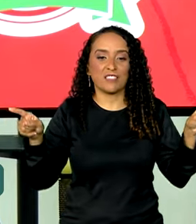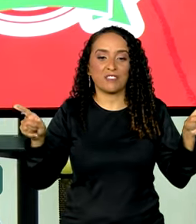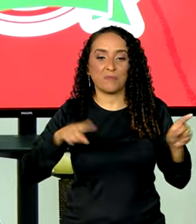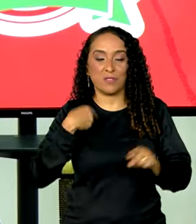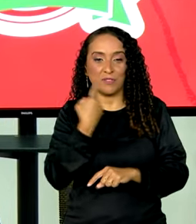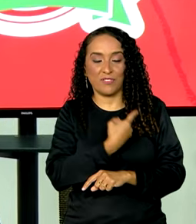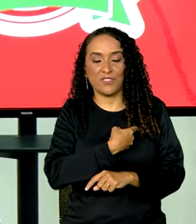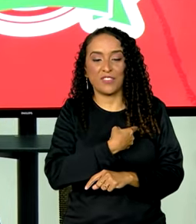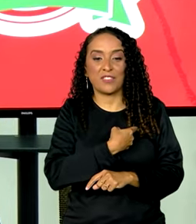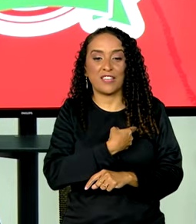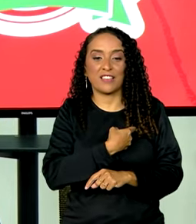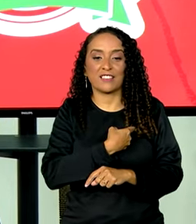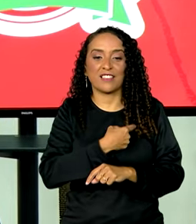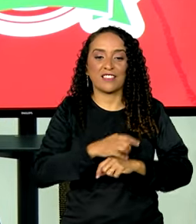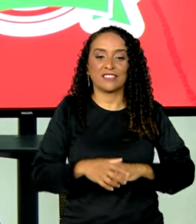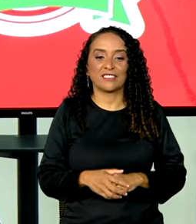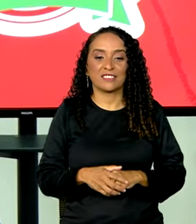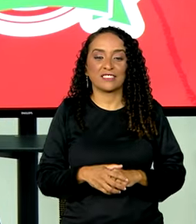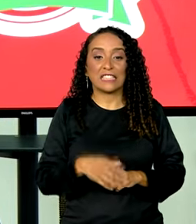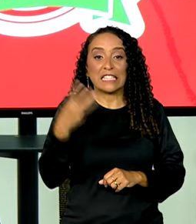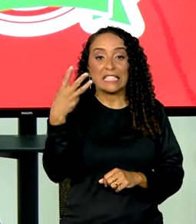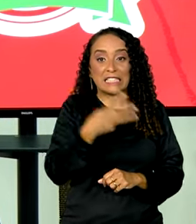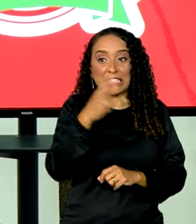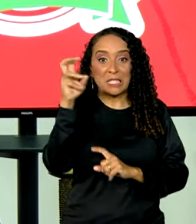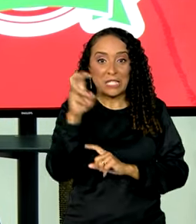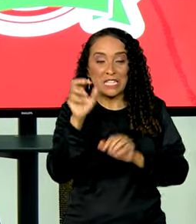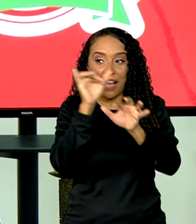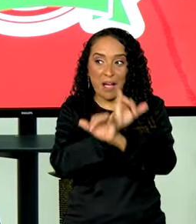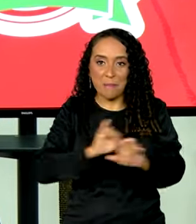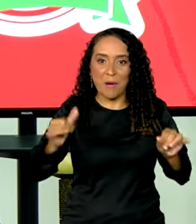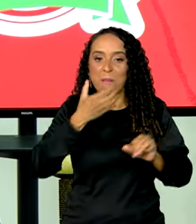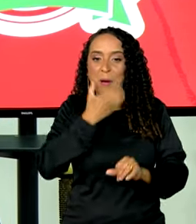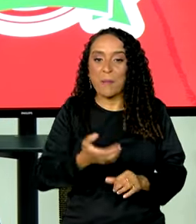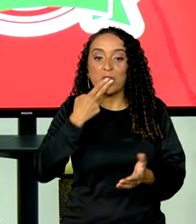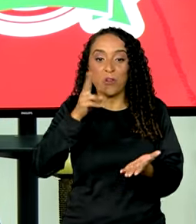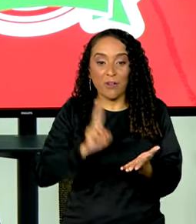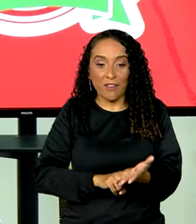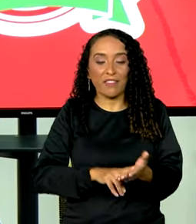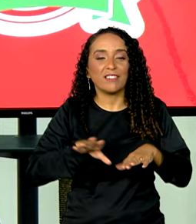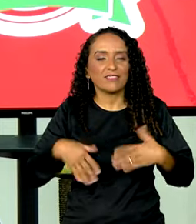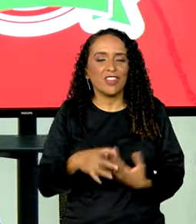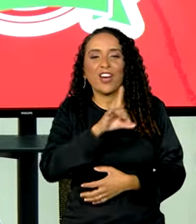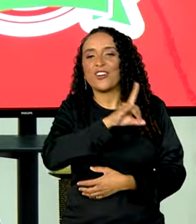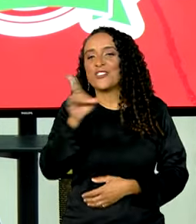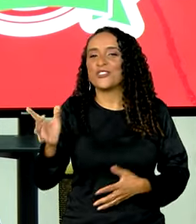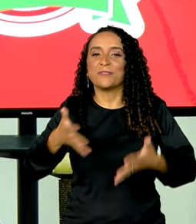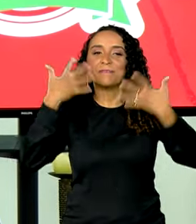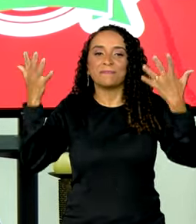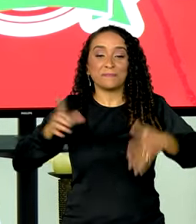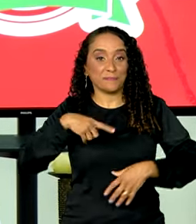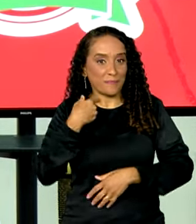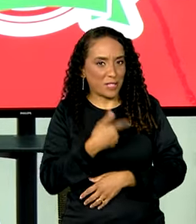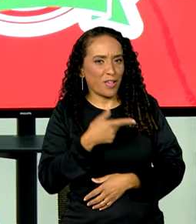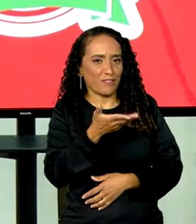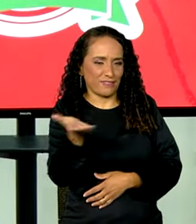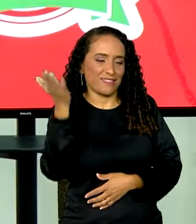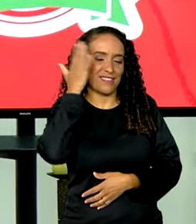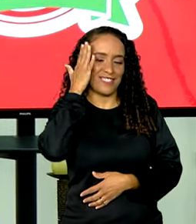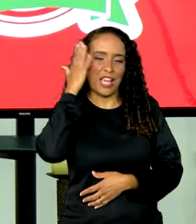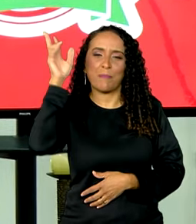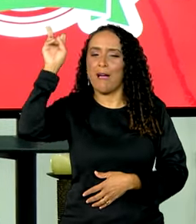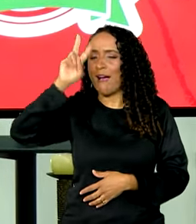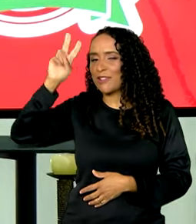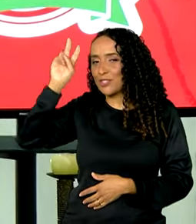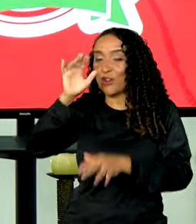nossa 35ª campanha do Pai Noel dos Correios. Então é um dia de muita alegria para nós. Vocês já sabem um pouco da